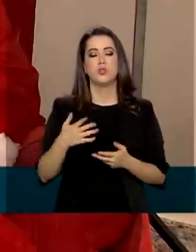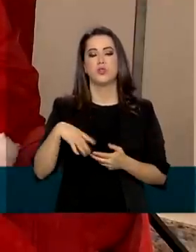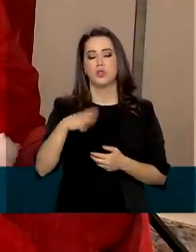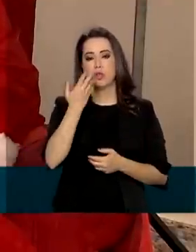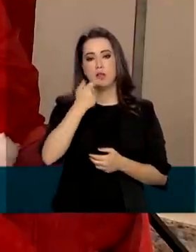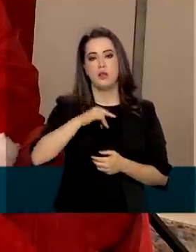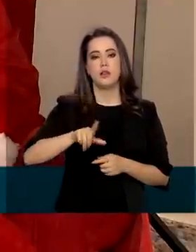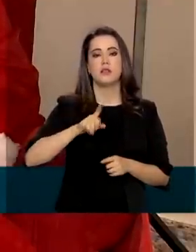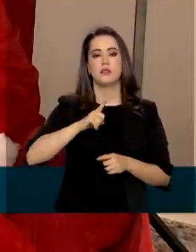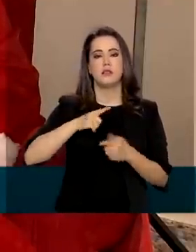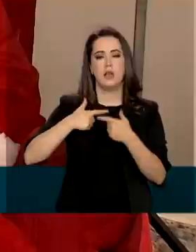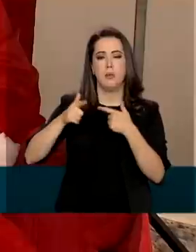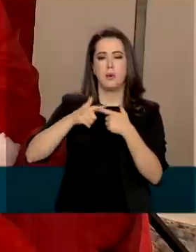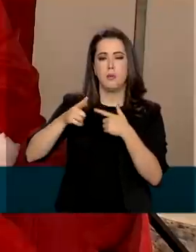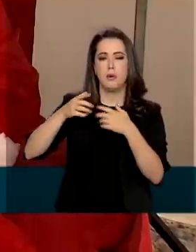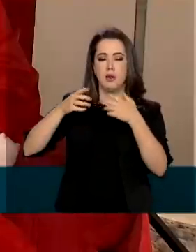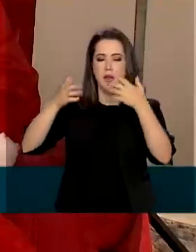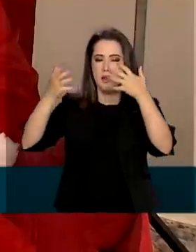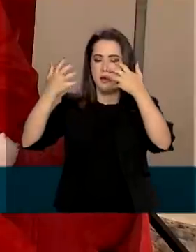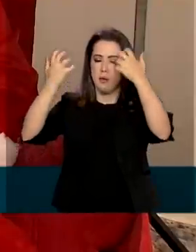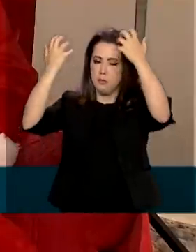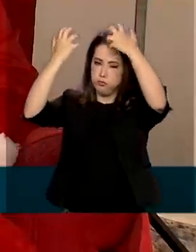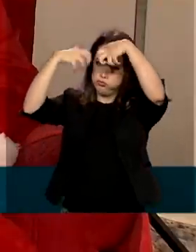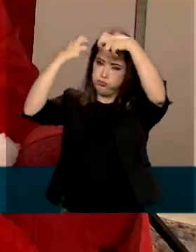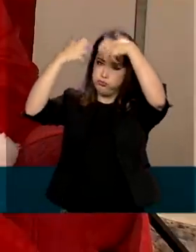especiais para poder se comunicar.